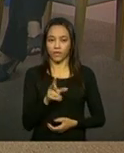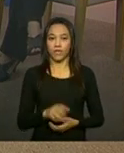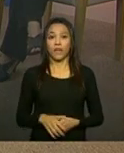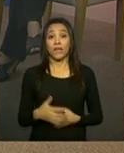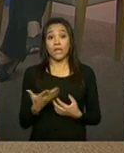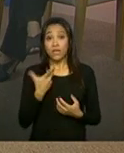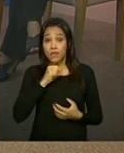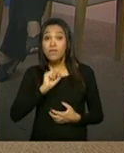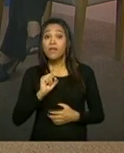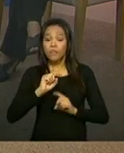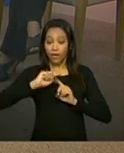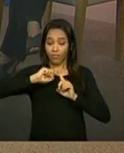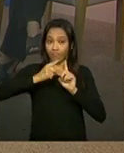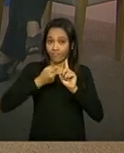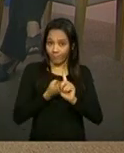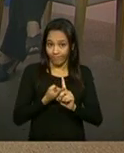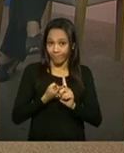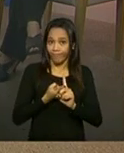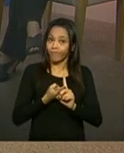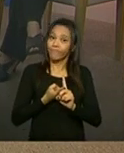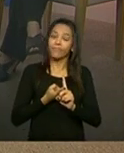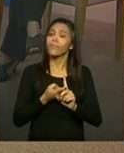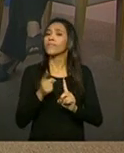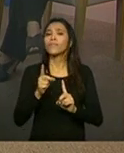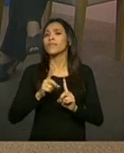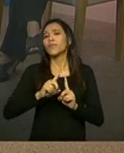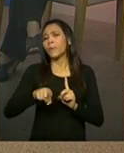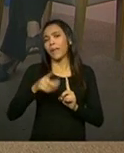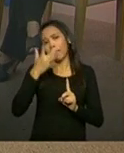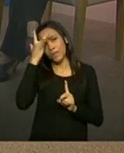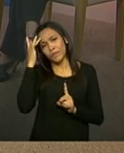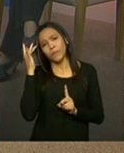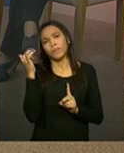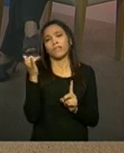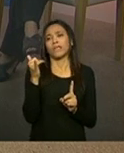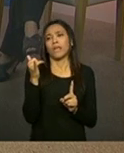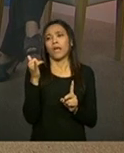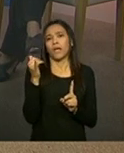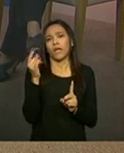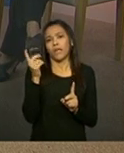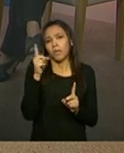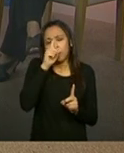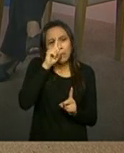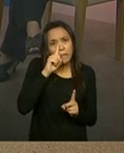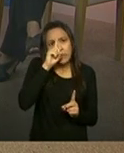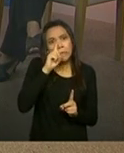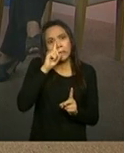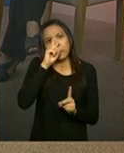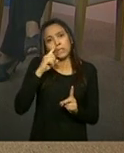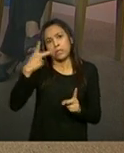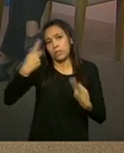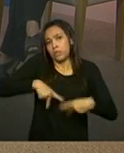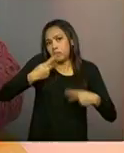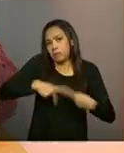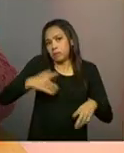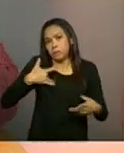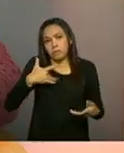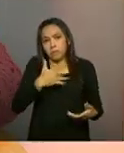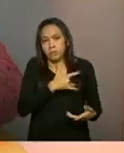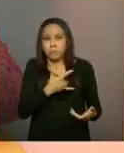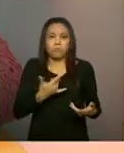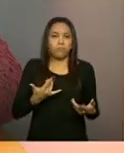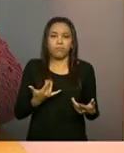gestante não se configura como uma situação de vulnerabilidade ou de risco em si. Claro,